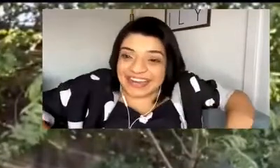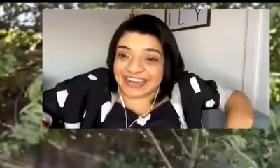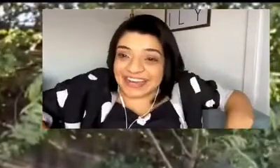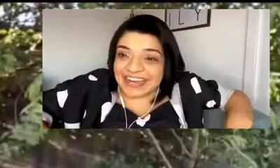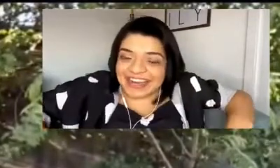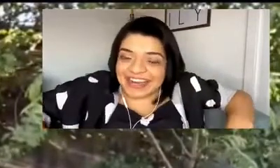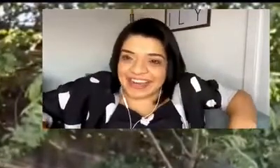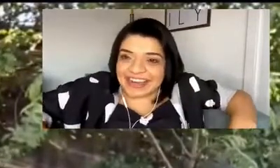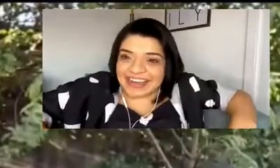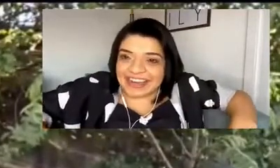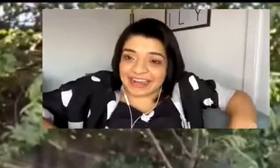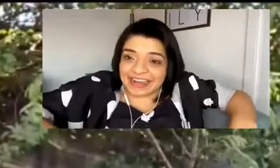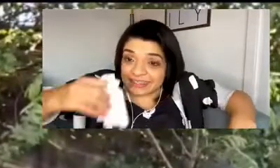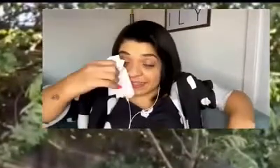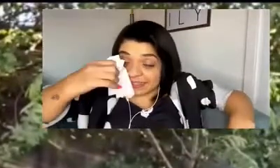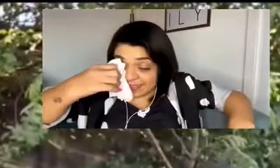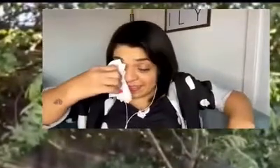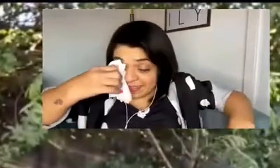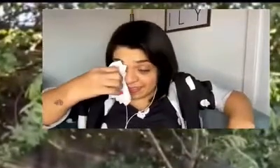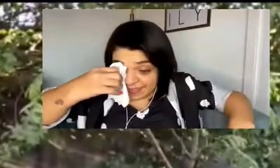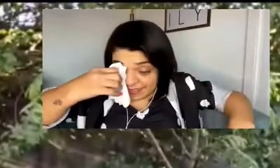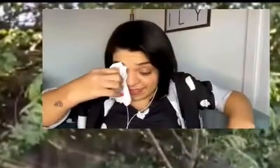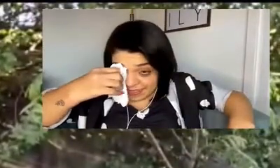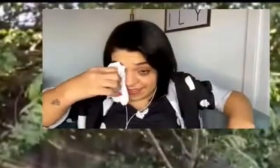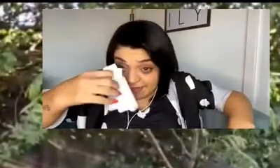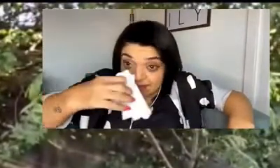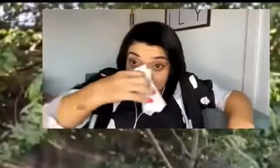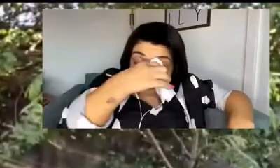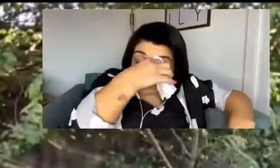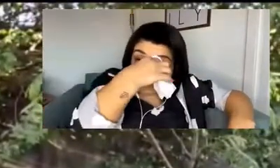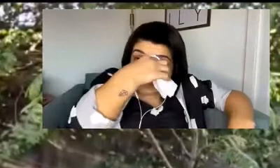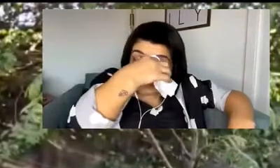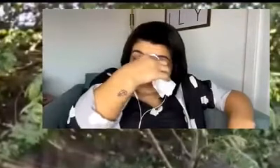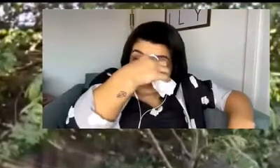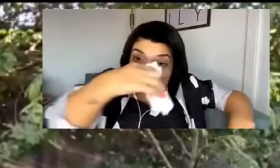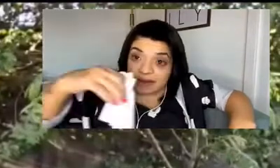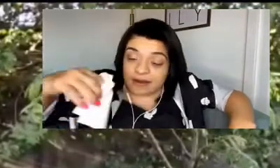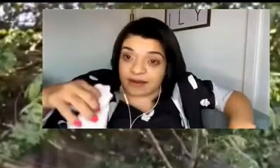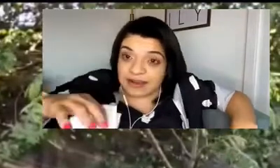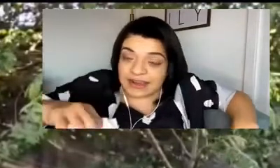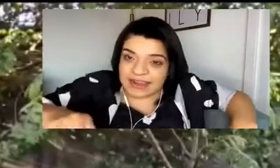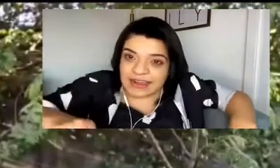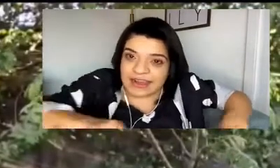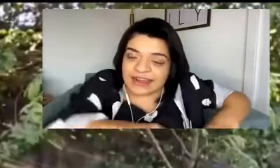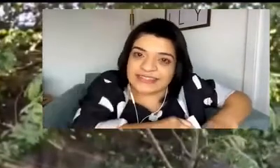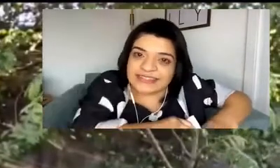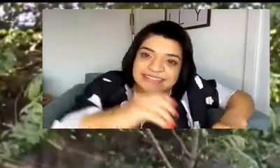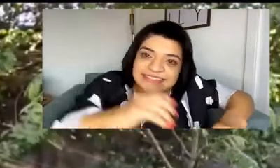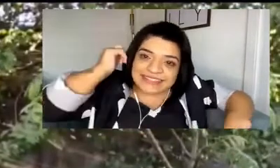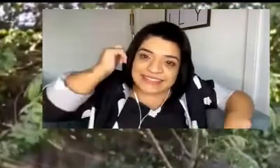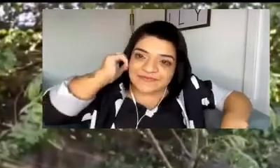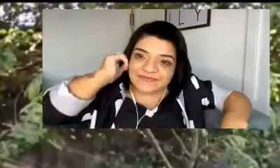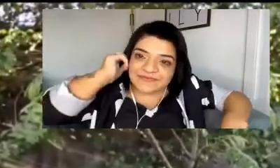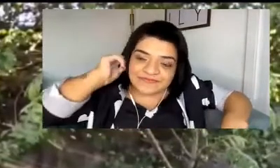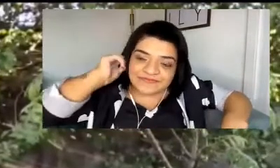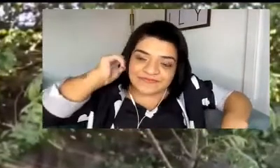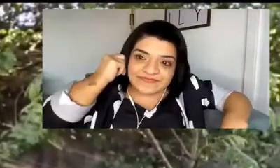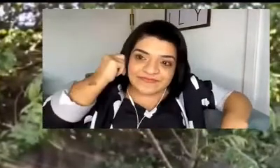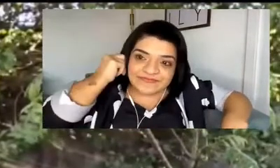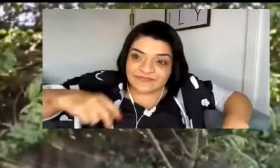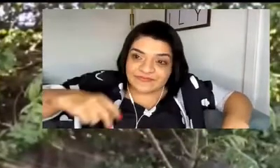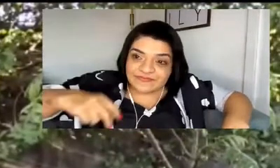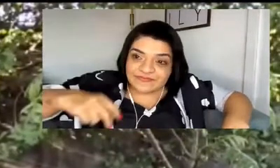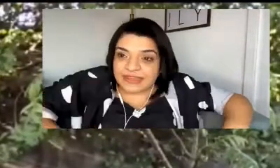pessoal. Estou muito feliz em poder participar dessa surpresa pra essa pequena, grande mulher. E eu vou contar pra vocês como eu